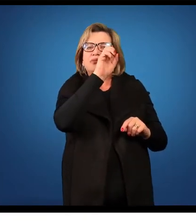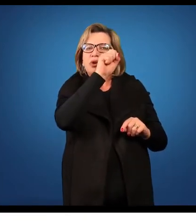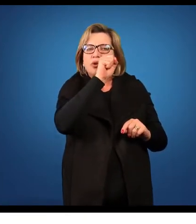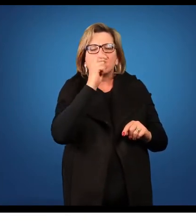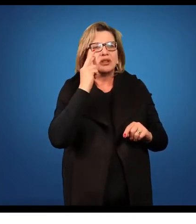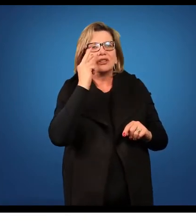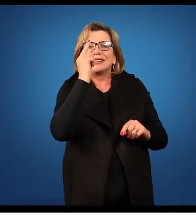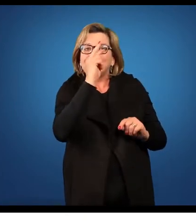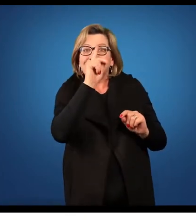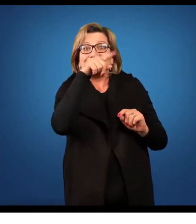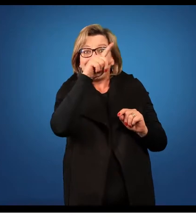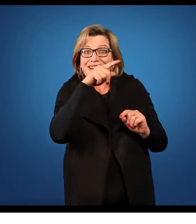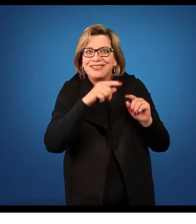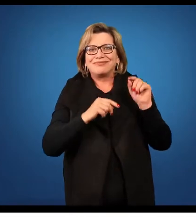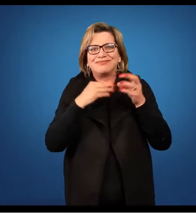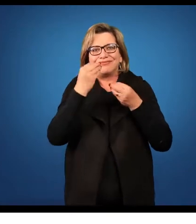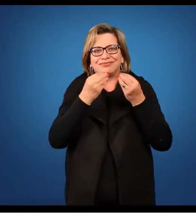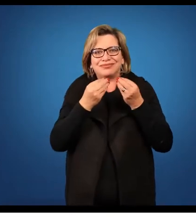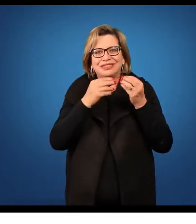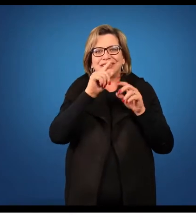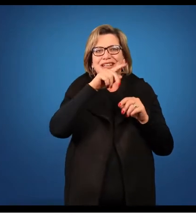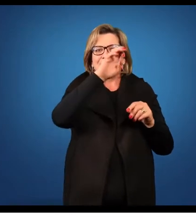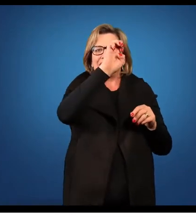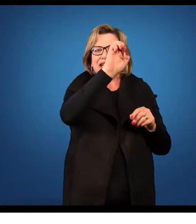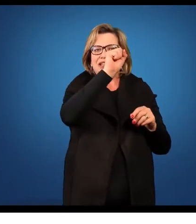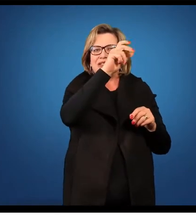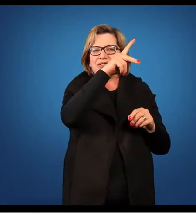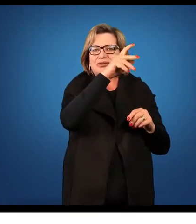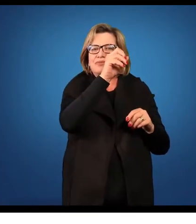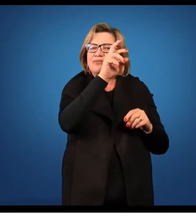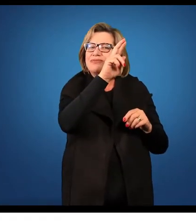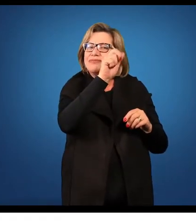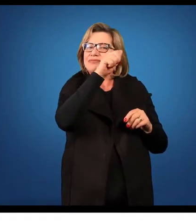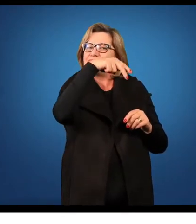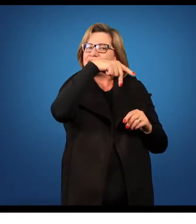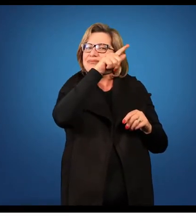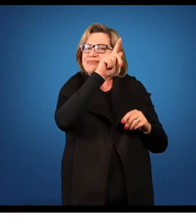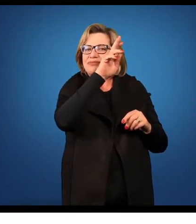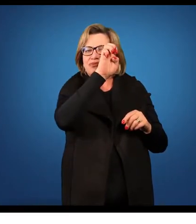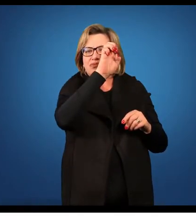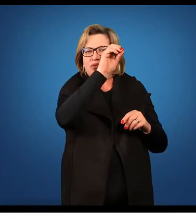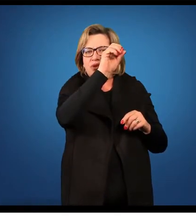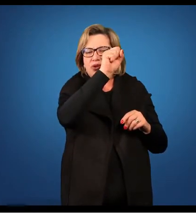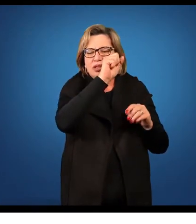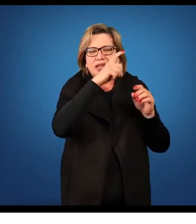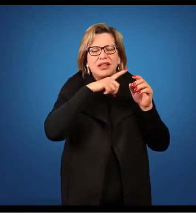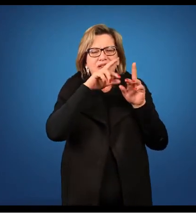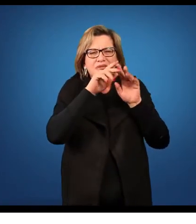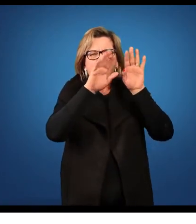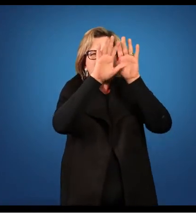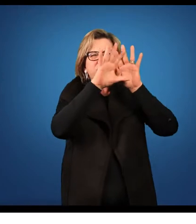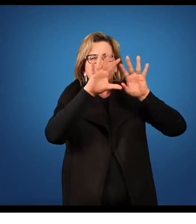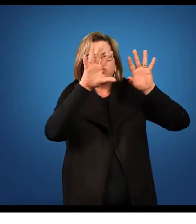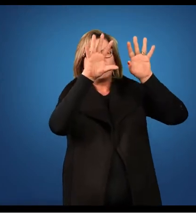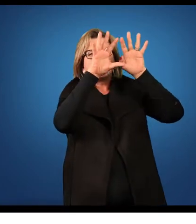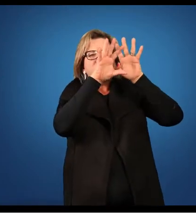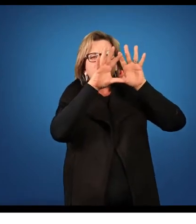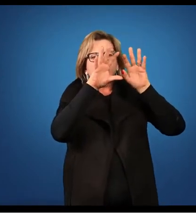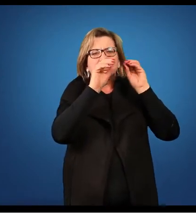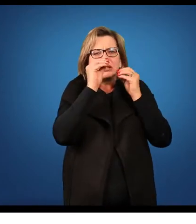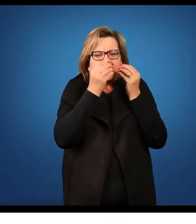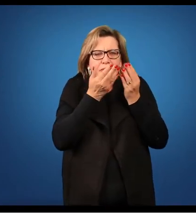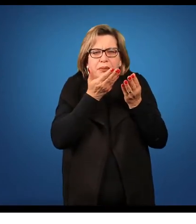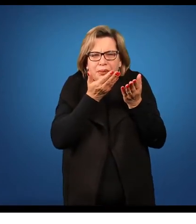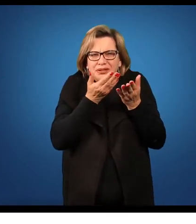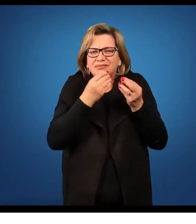é esporanjo. Pode ver que esses esporanjos, eles produzem como se fosse uma nuvem. Esse